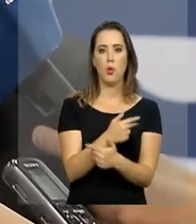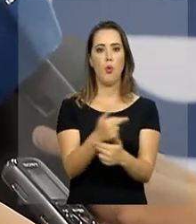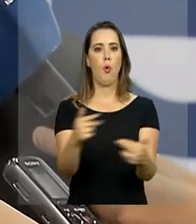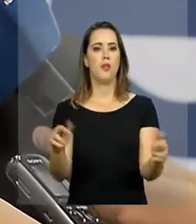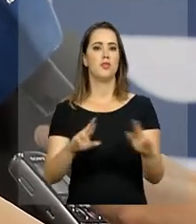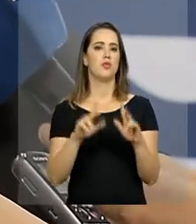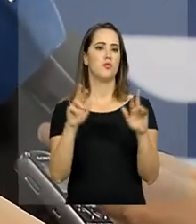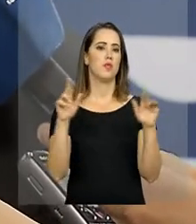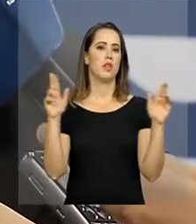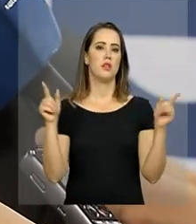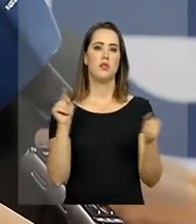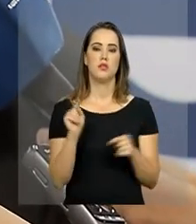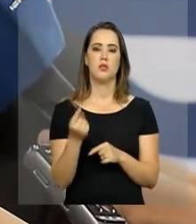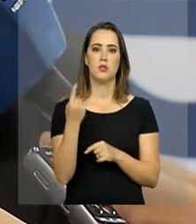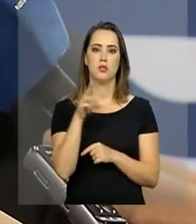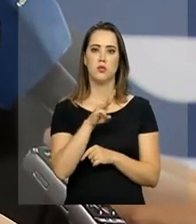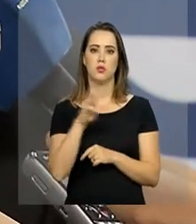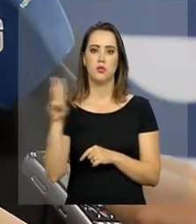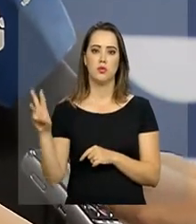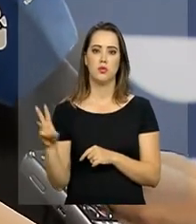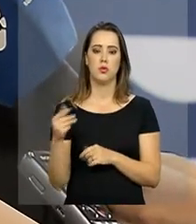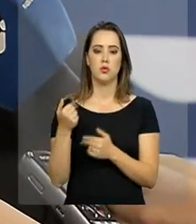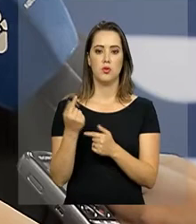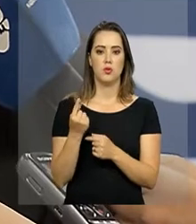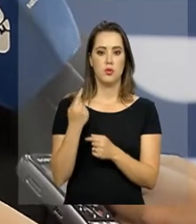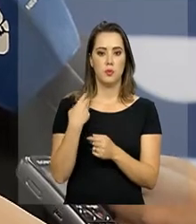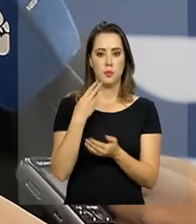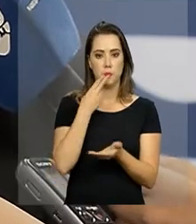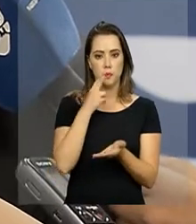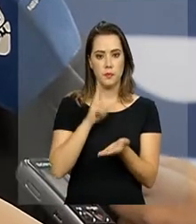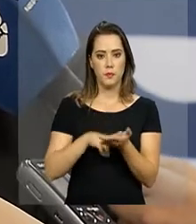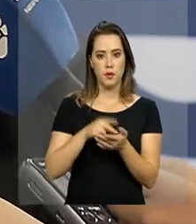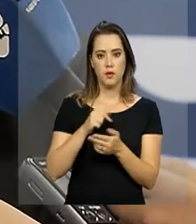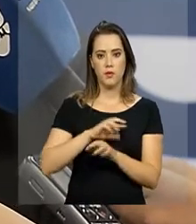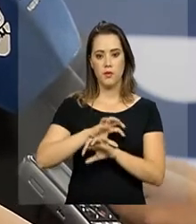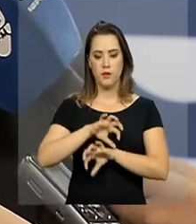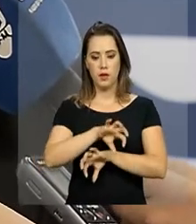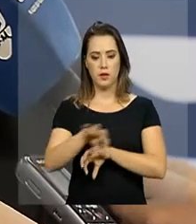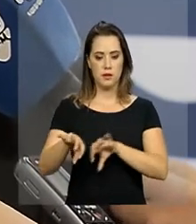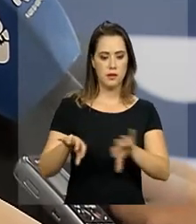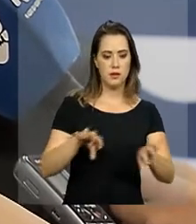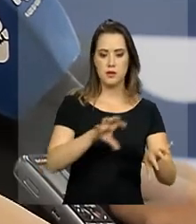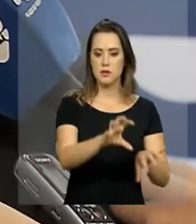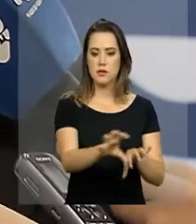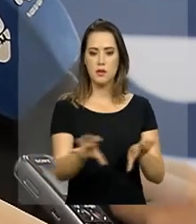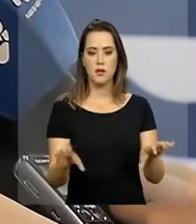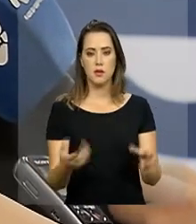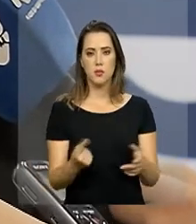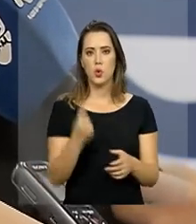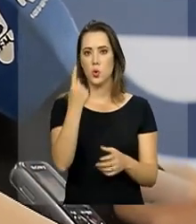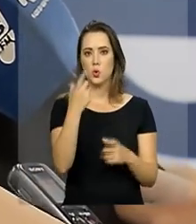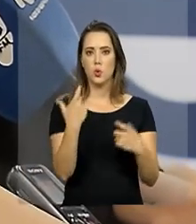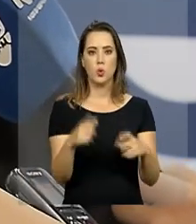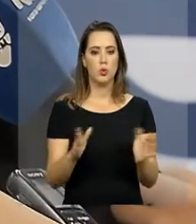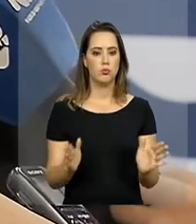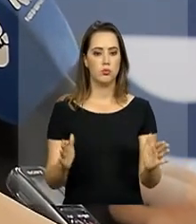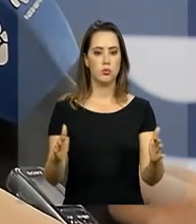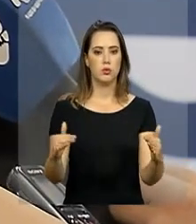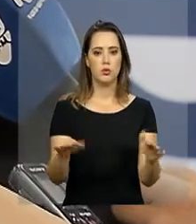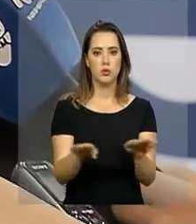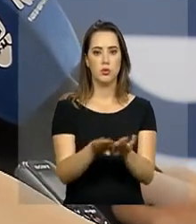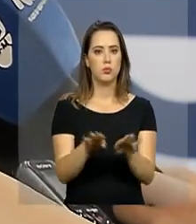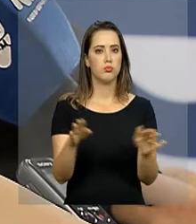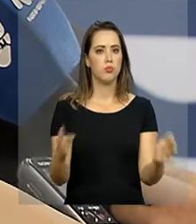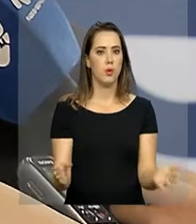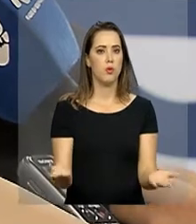produtos no site e mandar os produtos virem separadamente, que consolide a encomenda dele. Pode vir dentro de